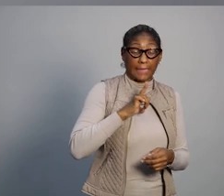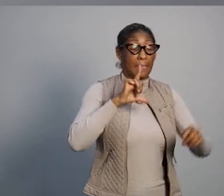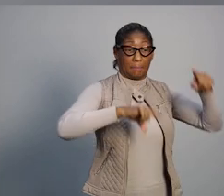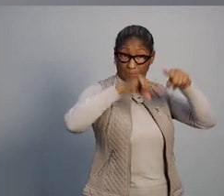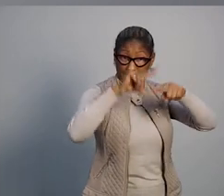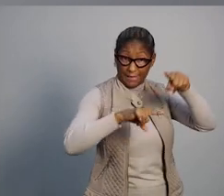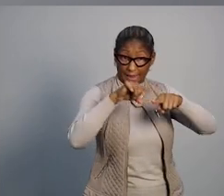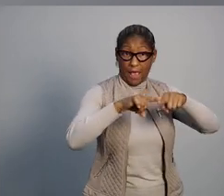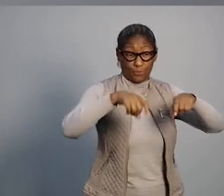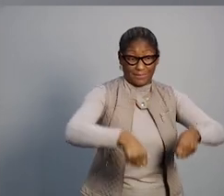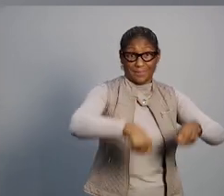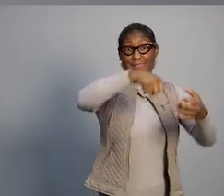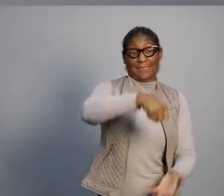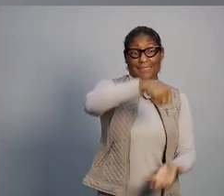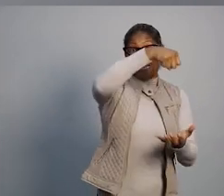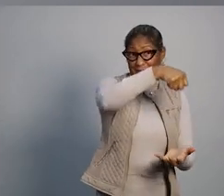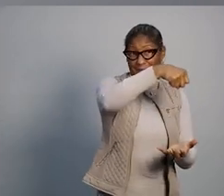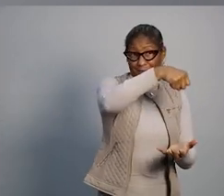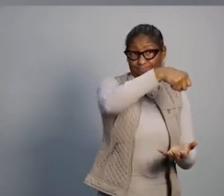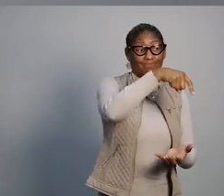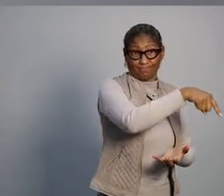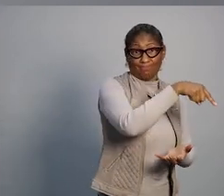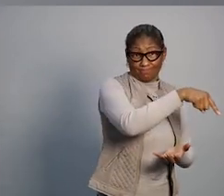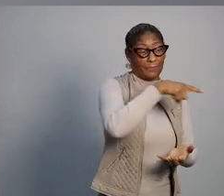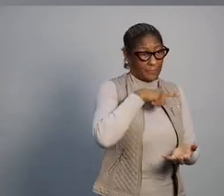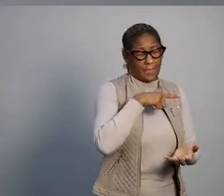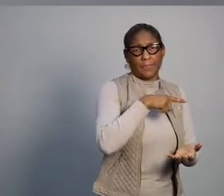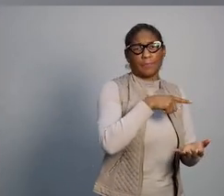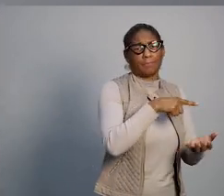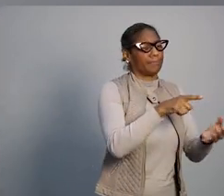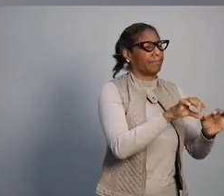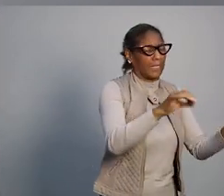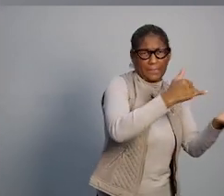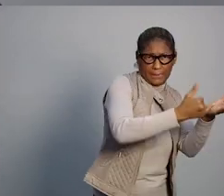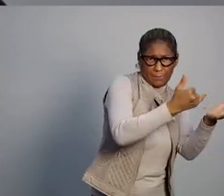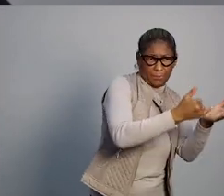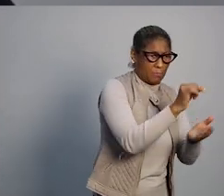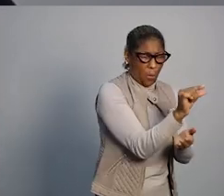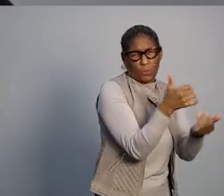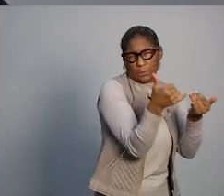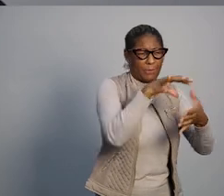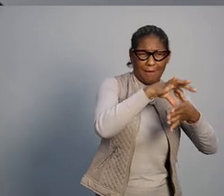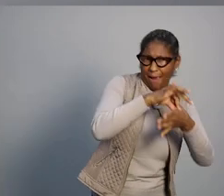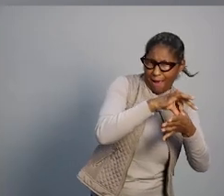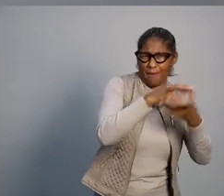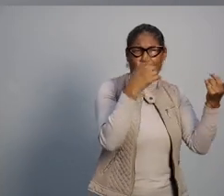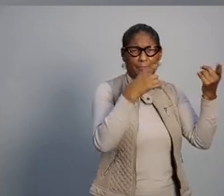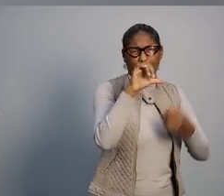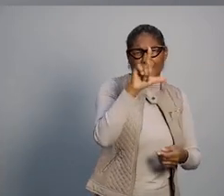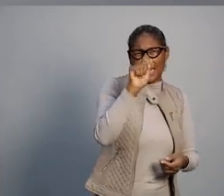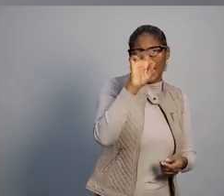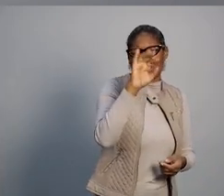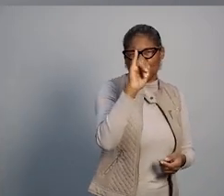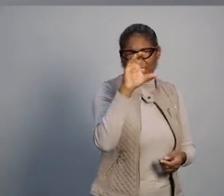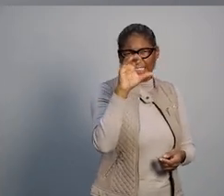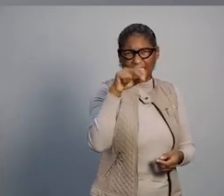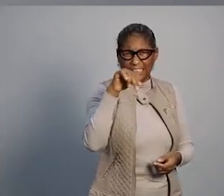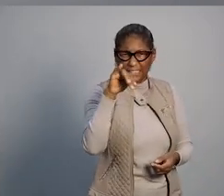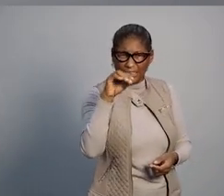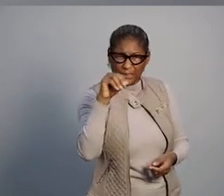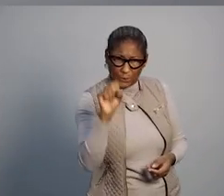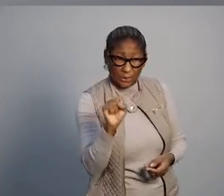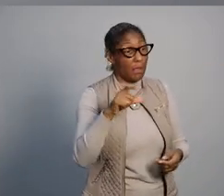produtos que pesam na cesta de consumo das classes mais baixas tenham baixa carga tributária, como carnes e laticínios,